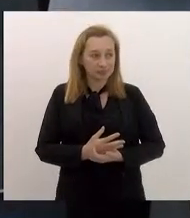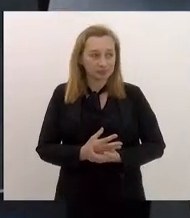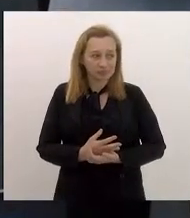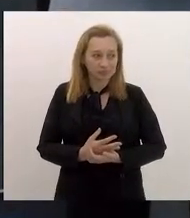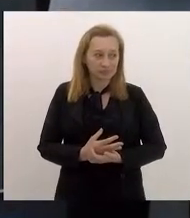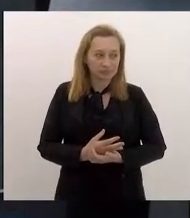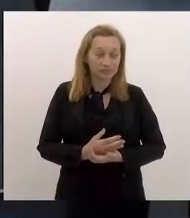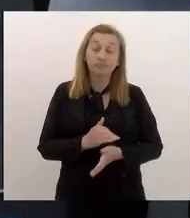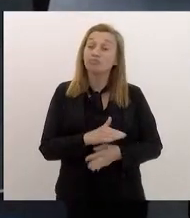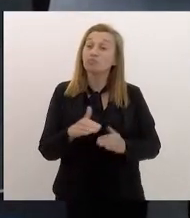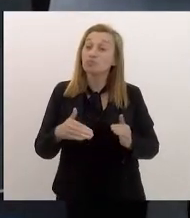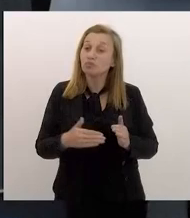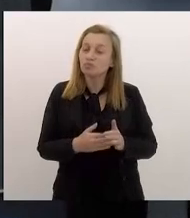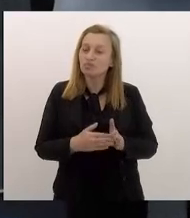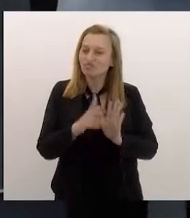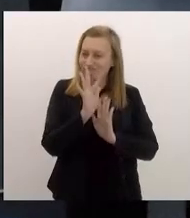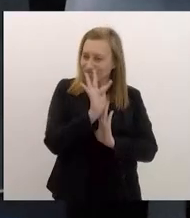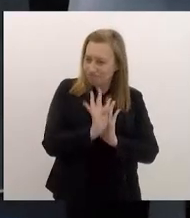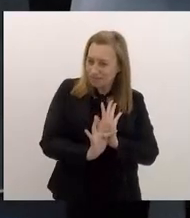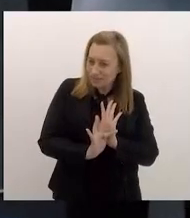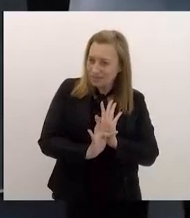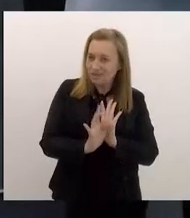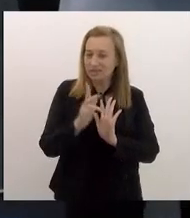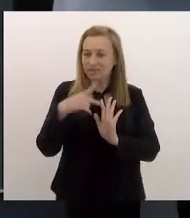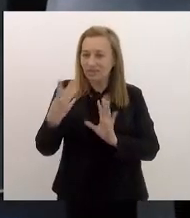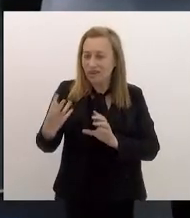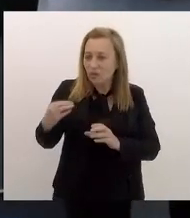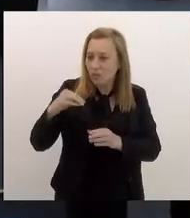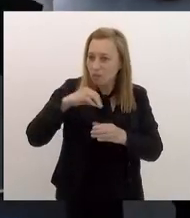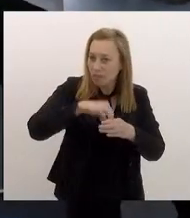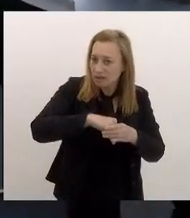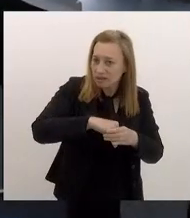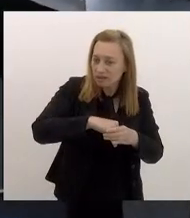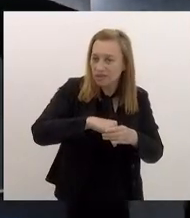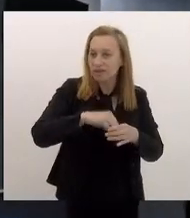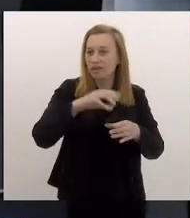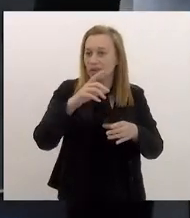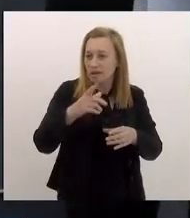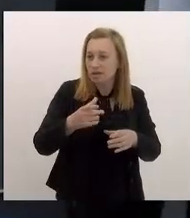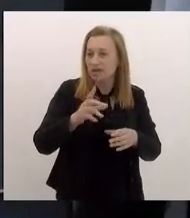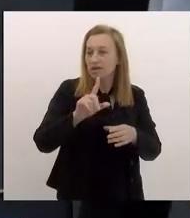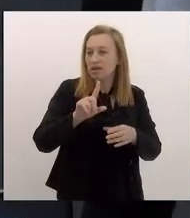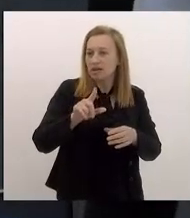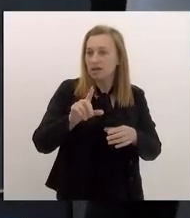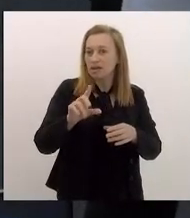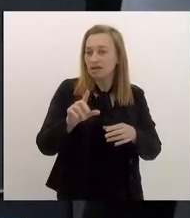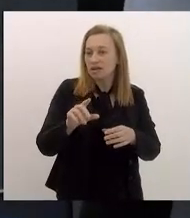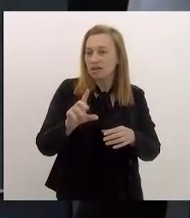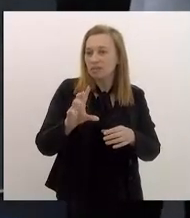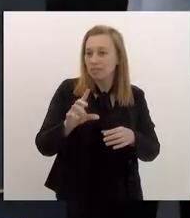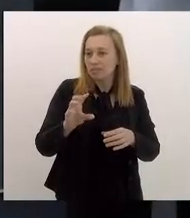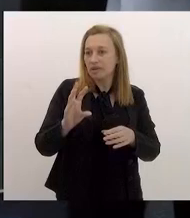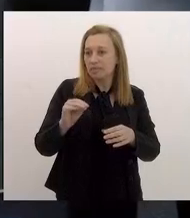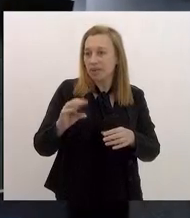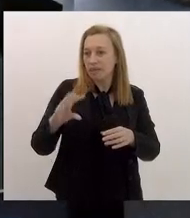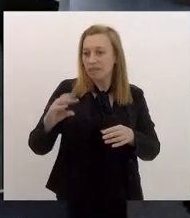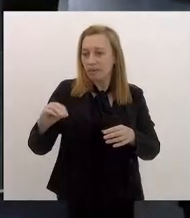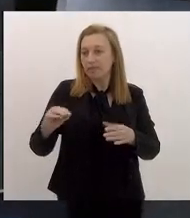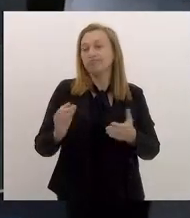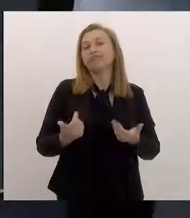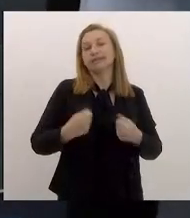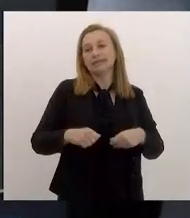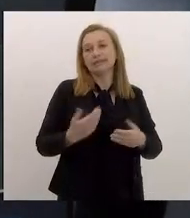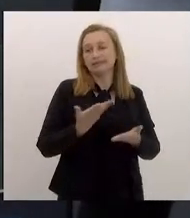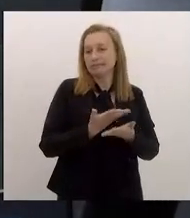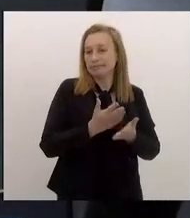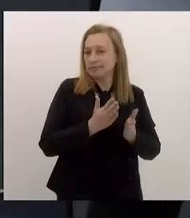todo aquele texto que fala de incorporação, etc., etc., tem que cair, tem que cair.